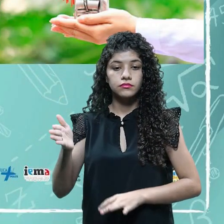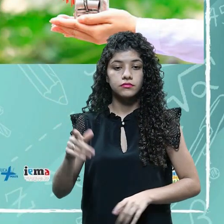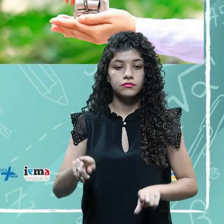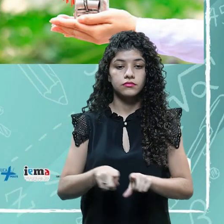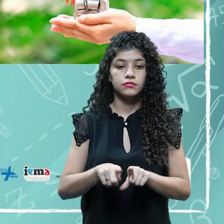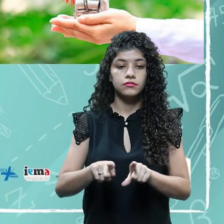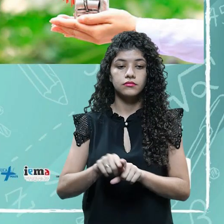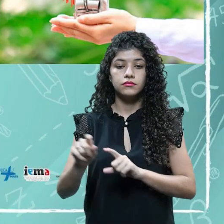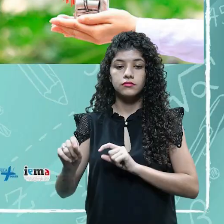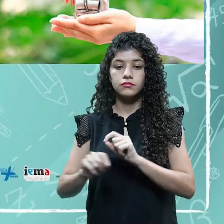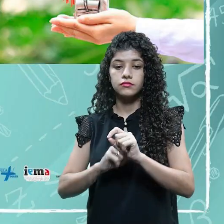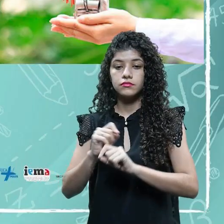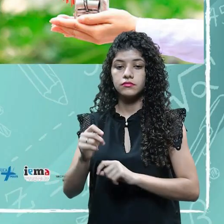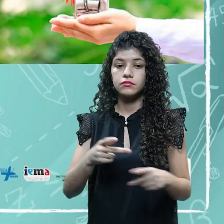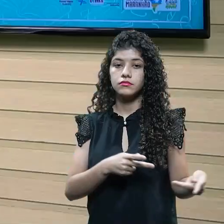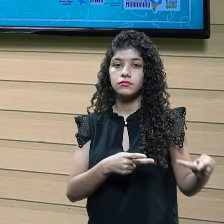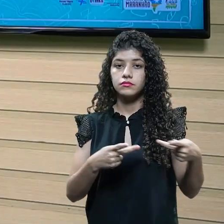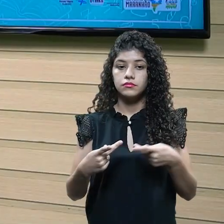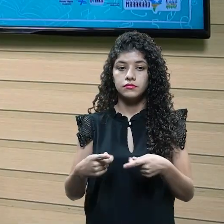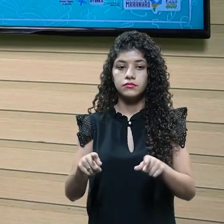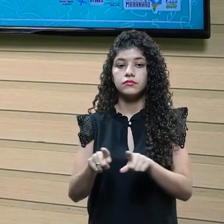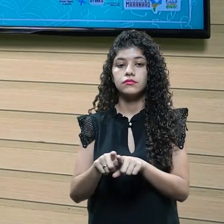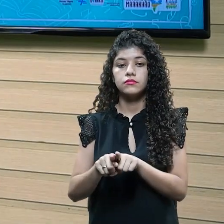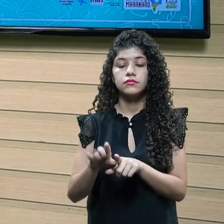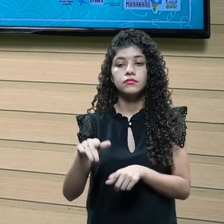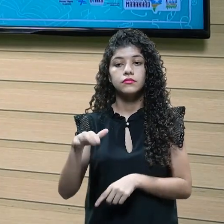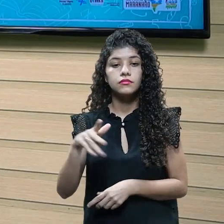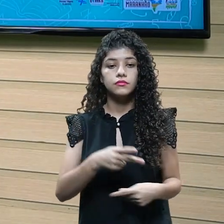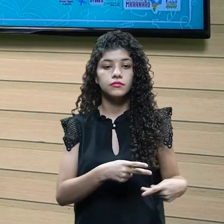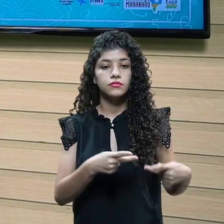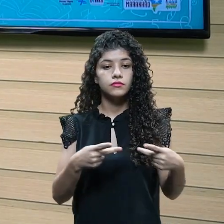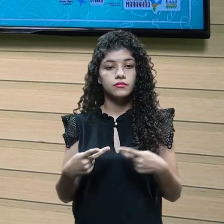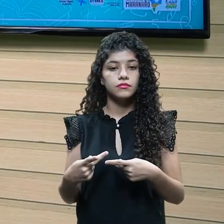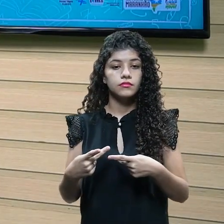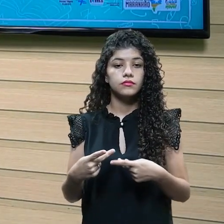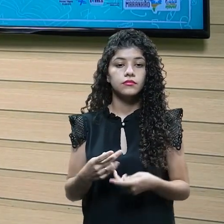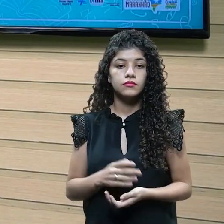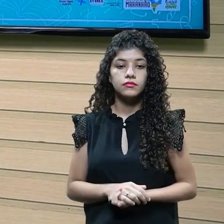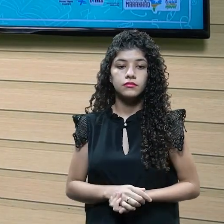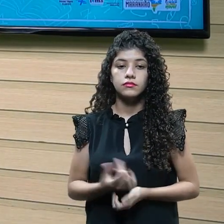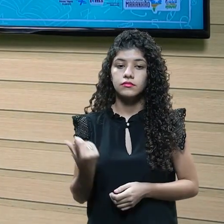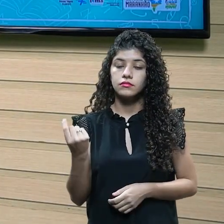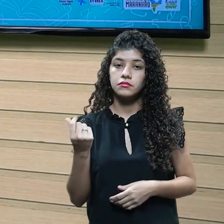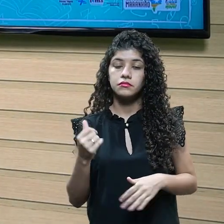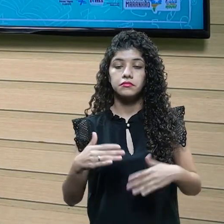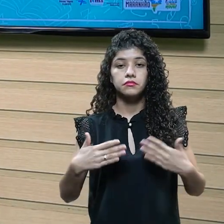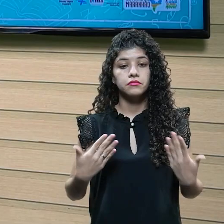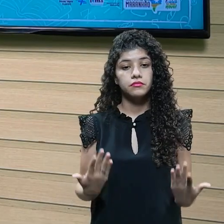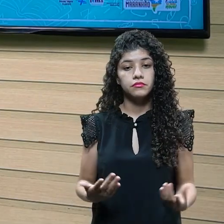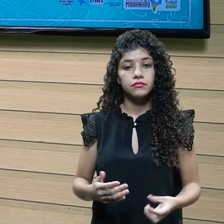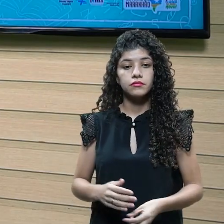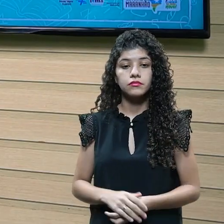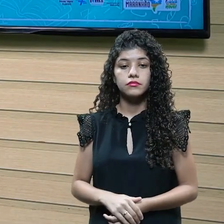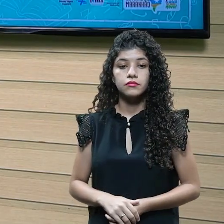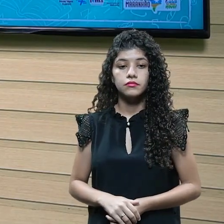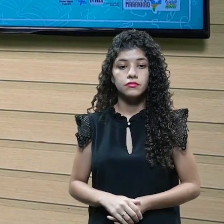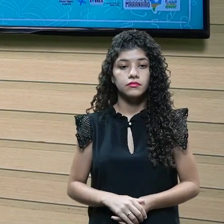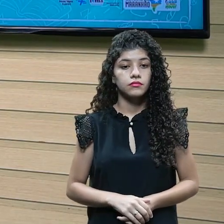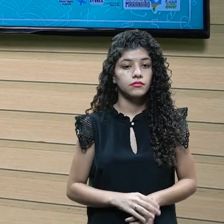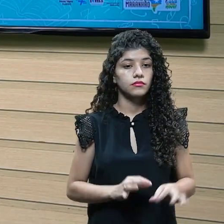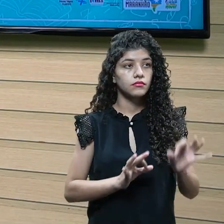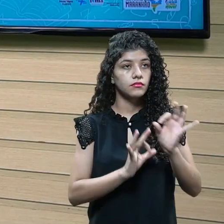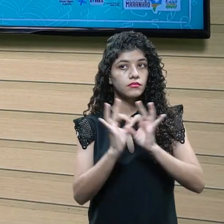Contratação do orçamento de convites, quem a gente vai convidar, quanto vai ser o orçamento, a